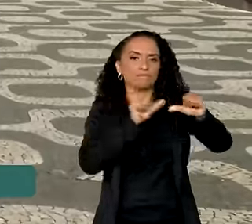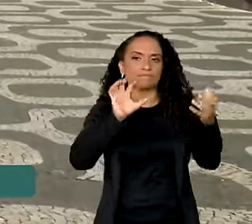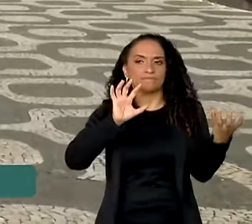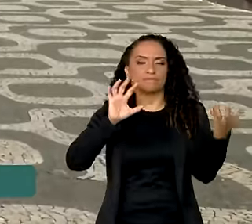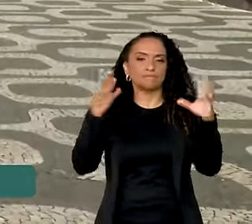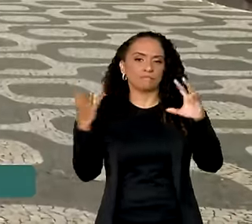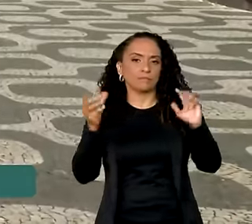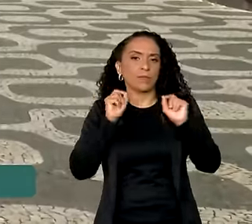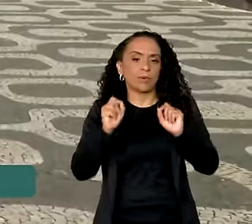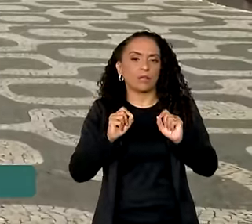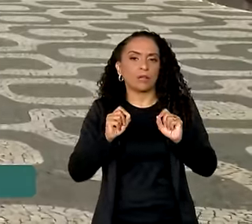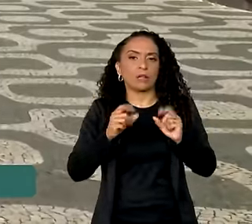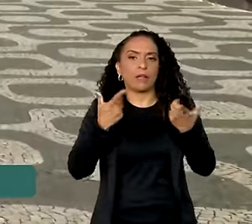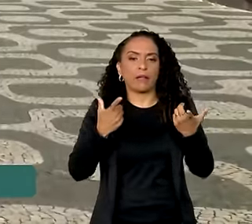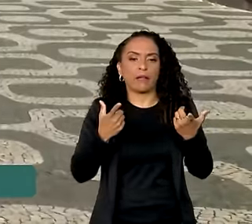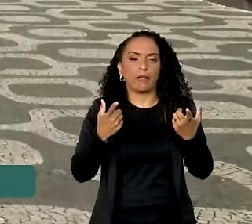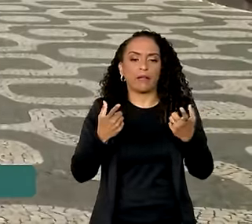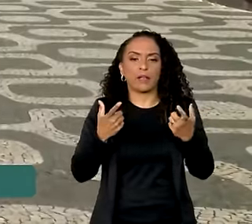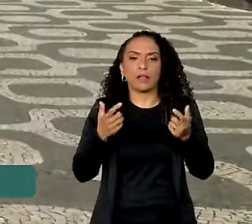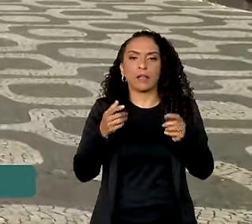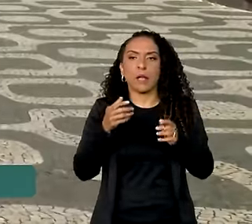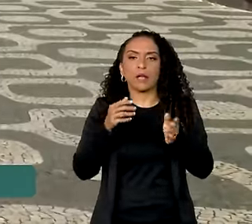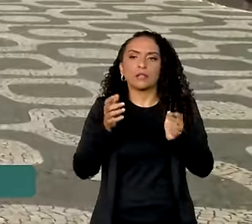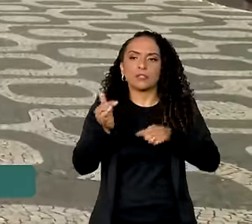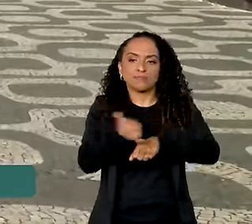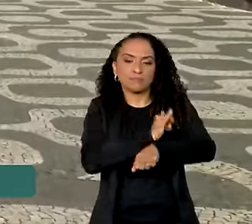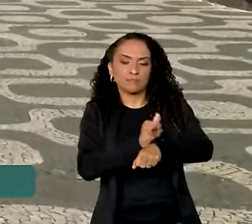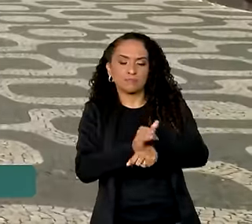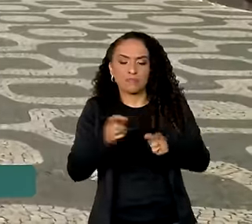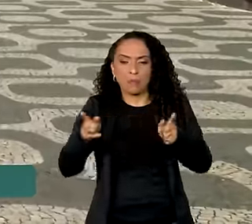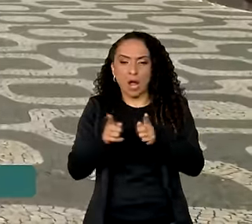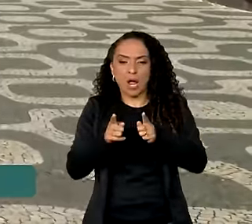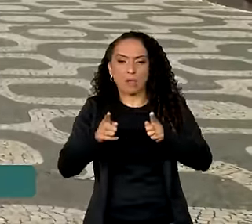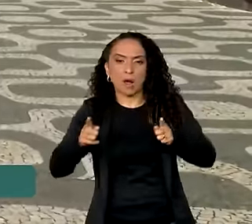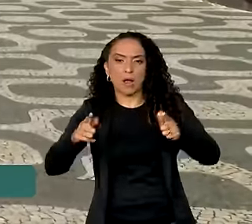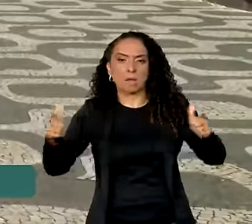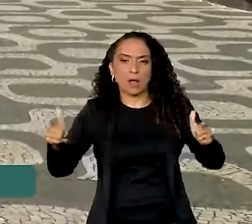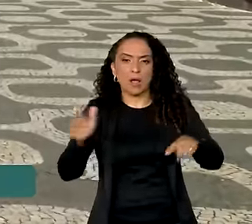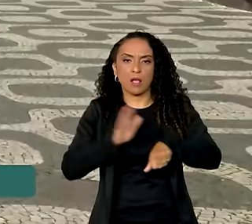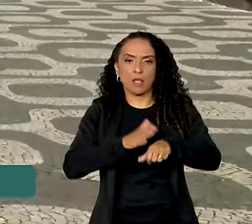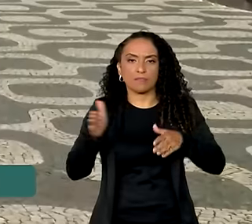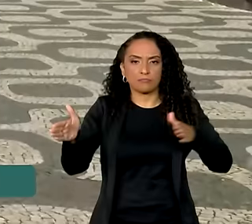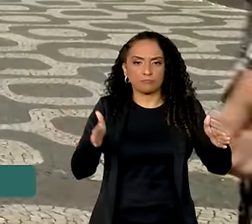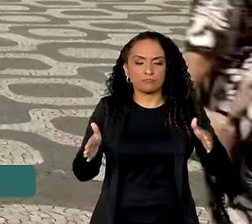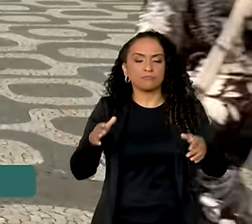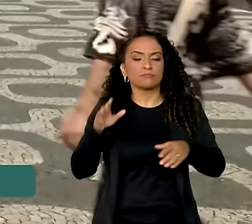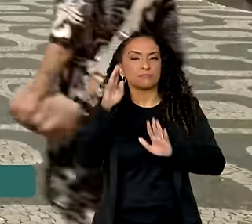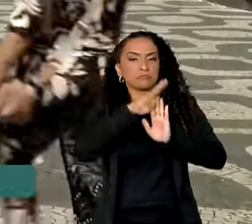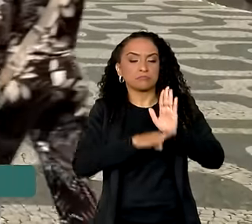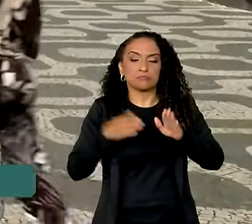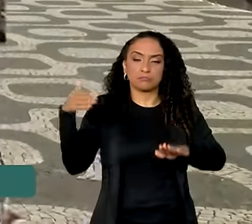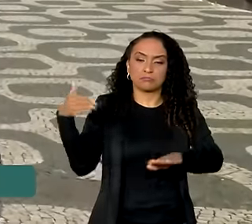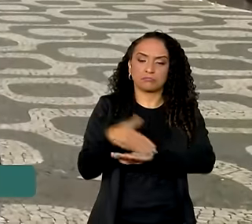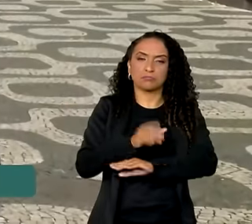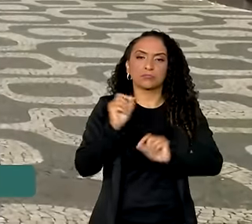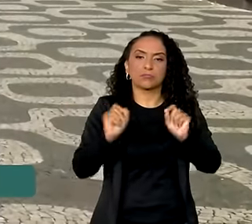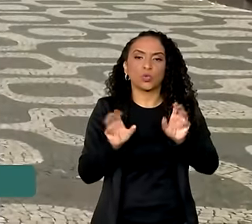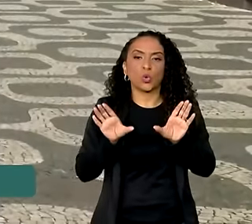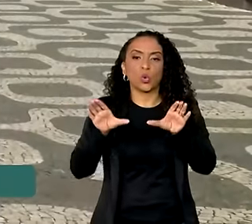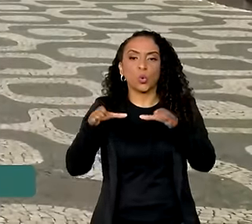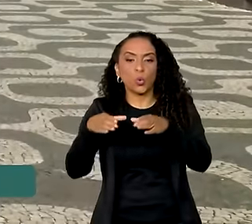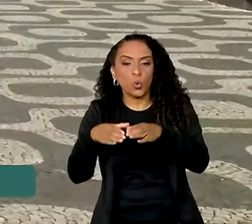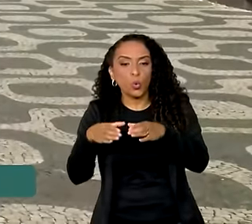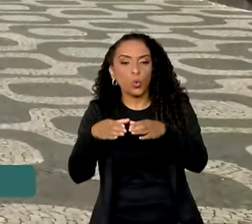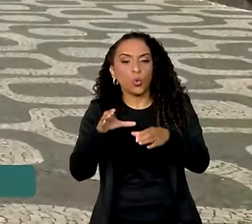A gente está falando de medidas de médio, curto e de longo prazos. A proposta de um plano participativo foi construída por um comitê